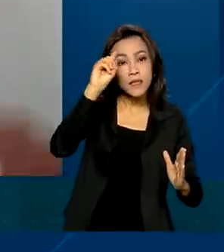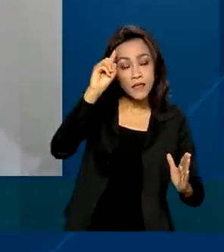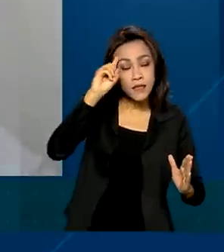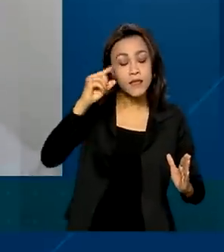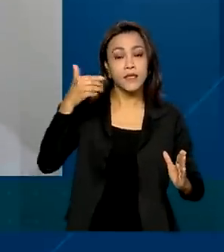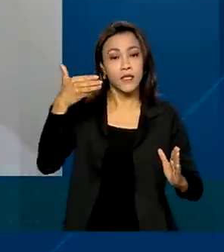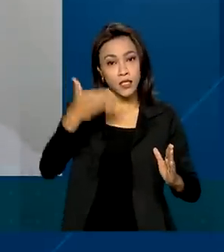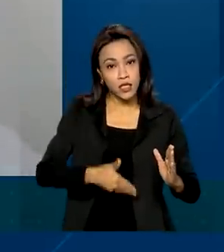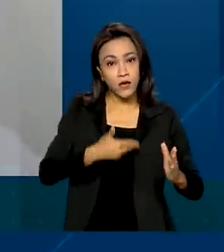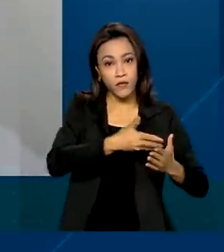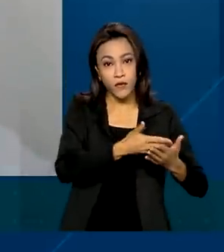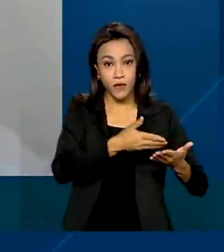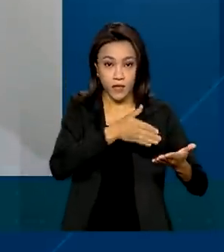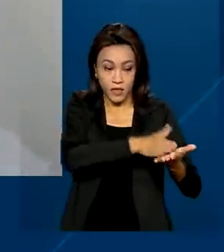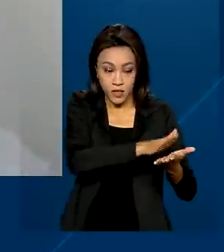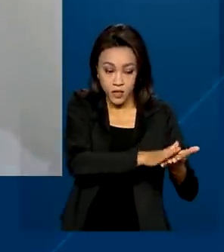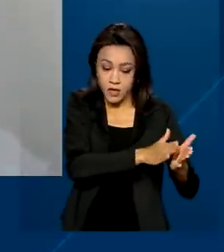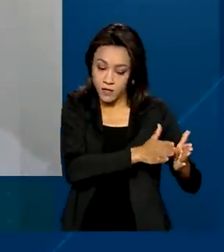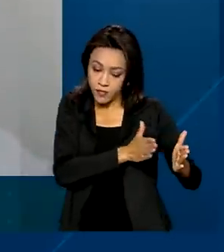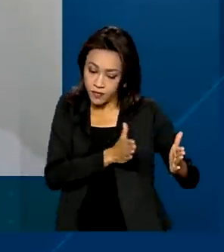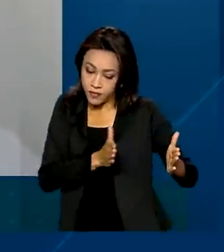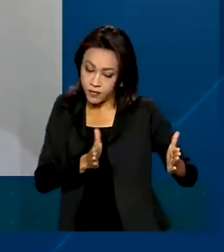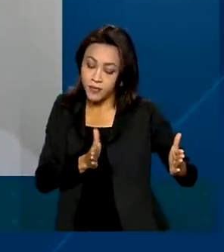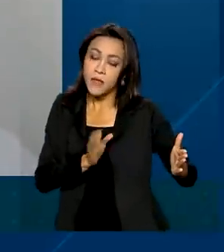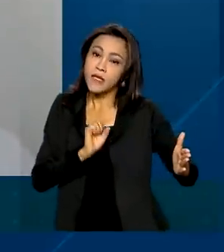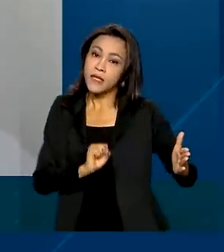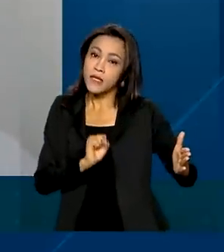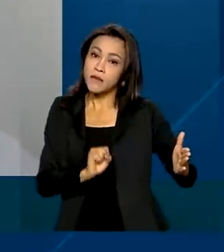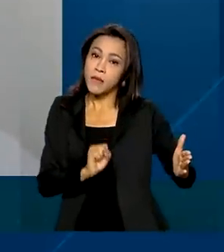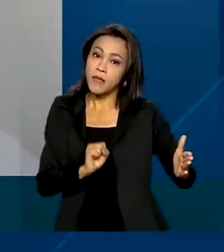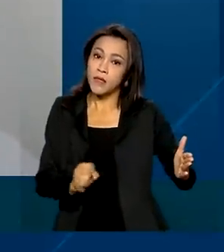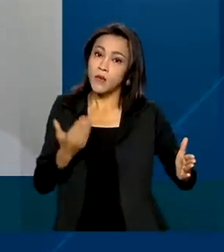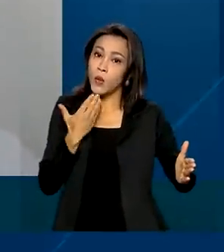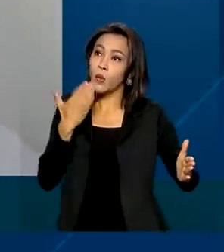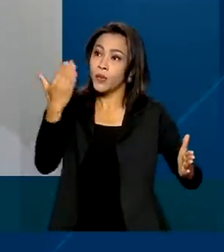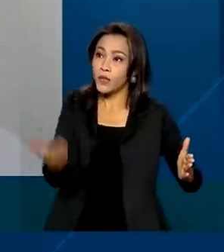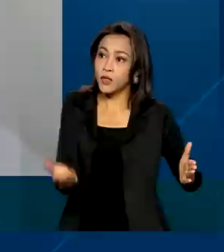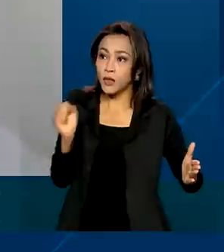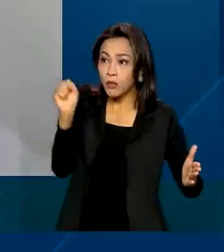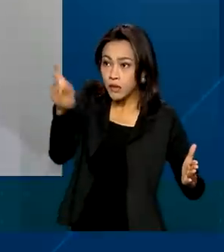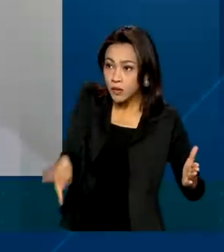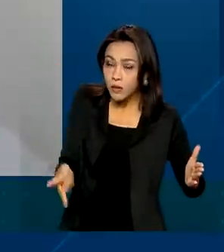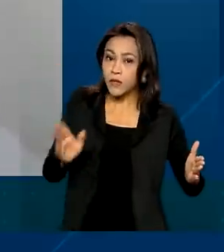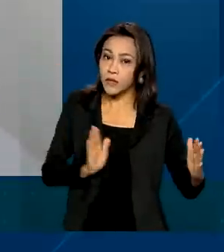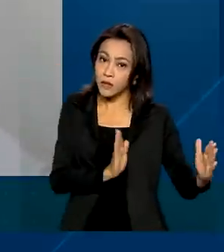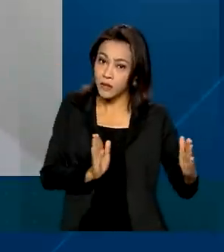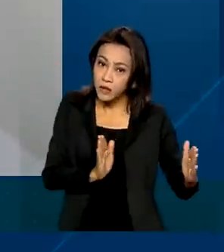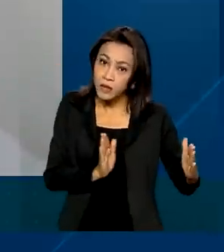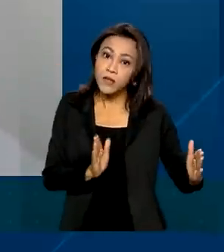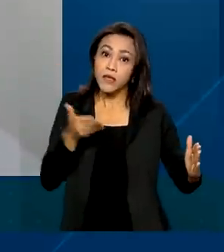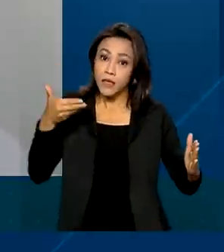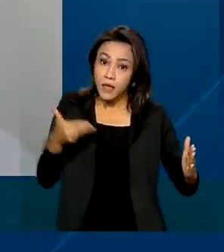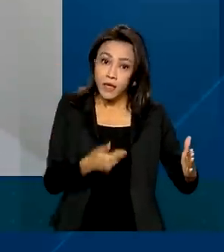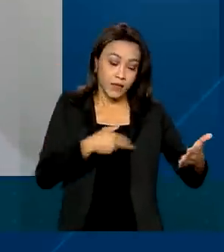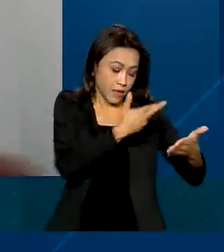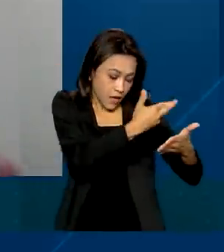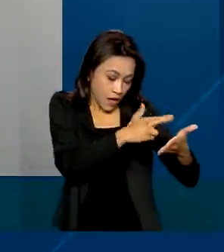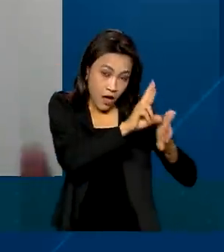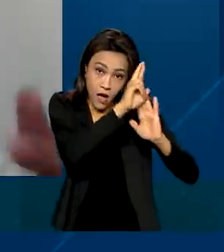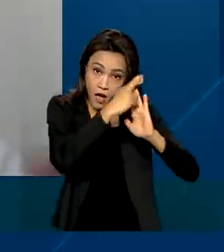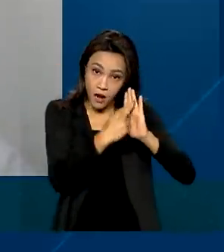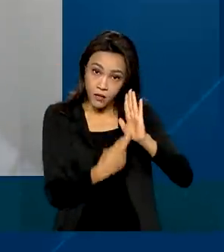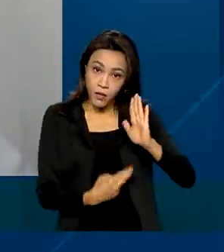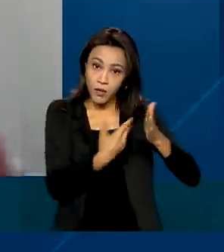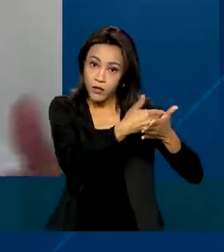foi emitido até a data que o segurado vai fazer o pedido do benefício. E é importante que esse relatório venha